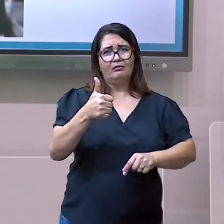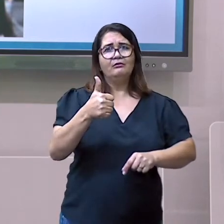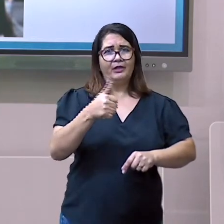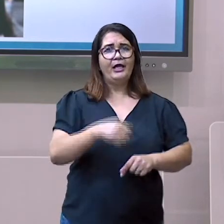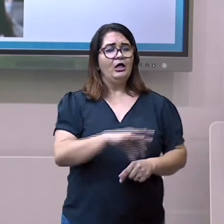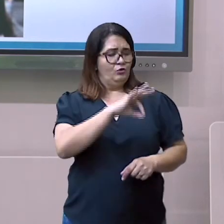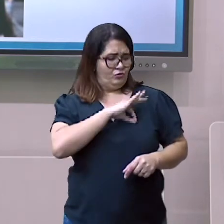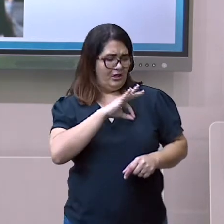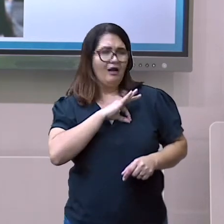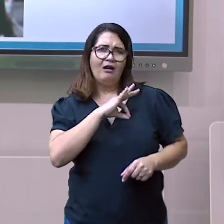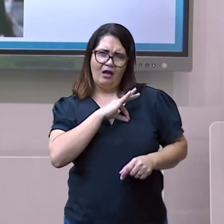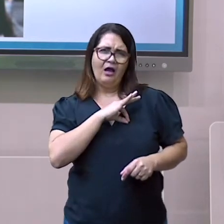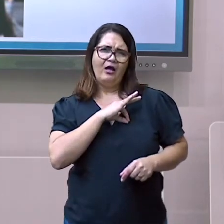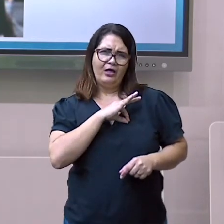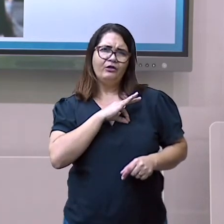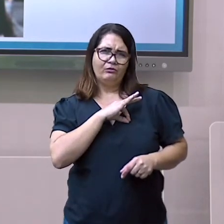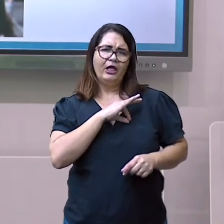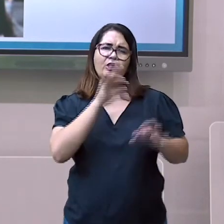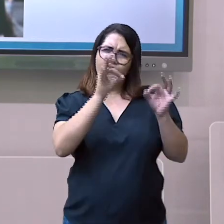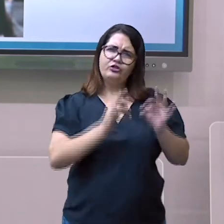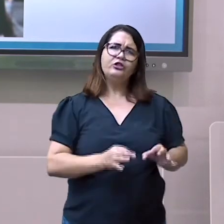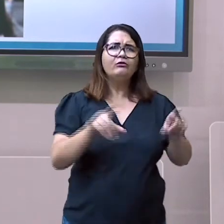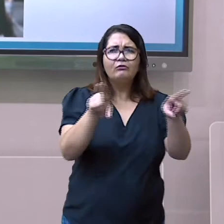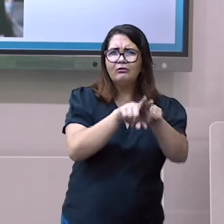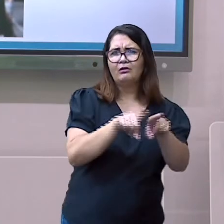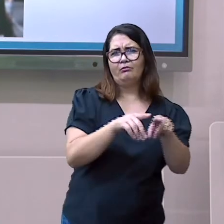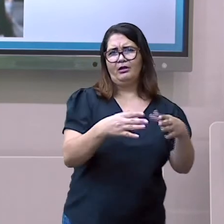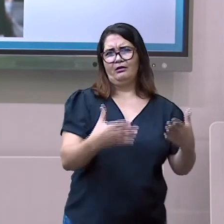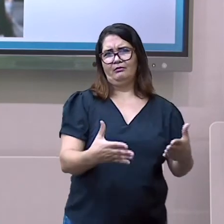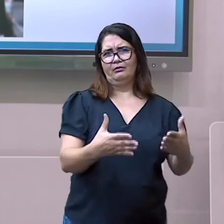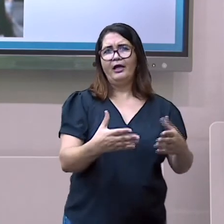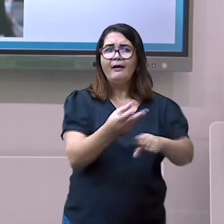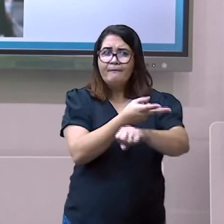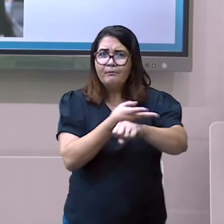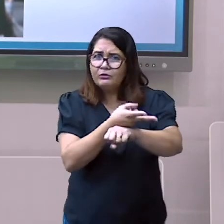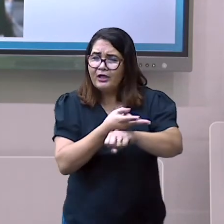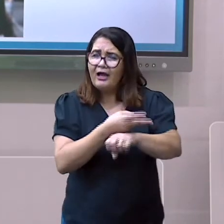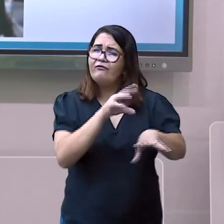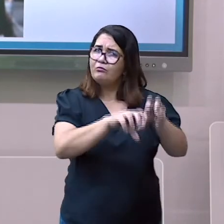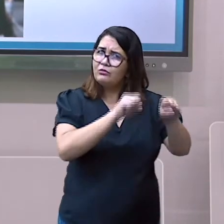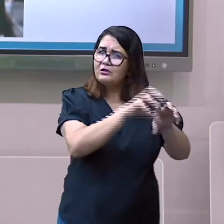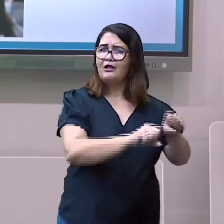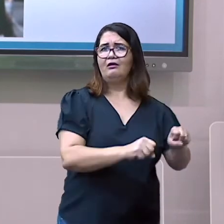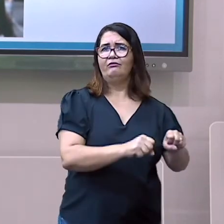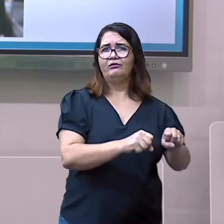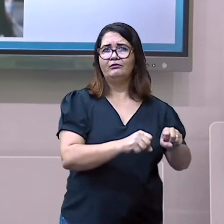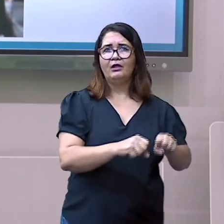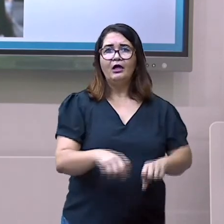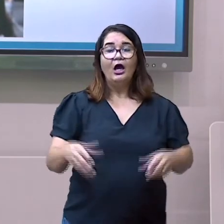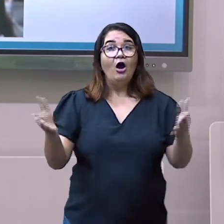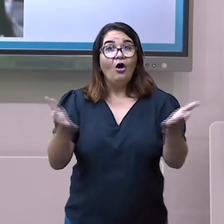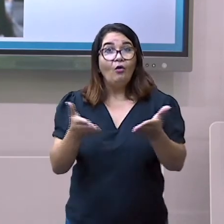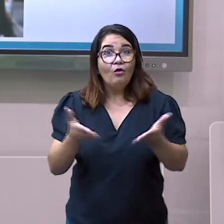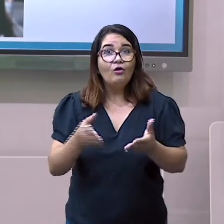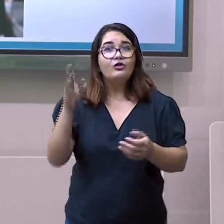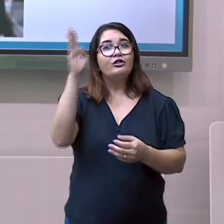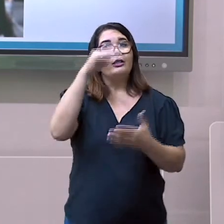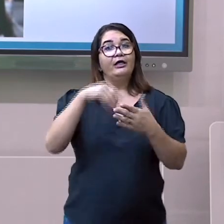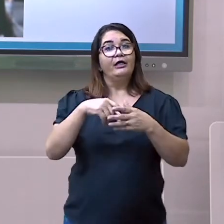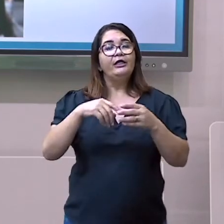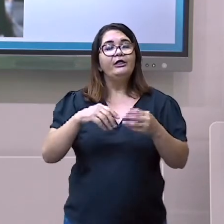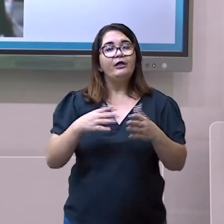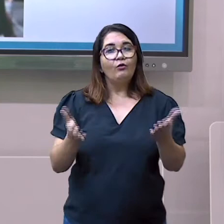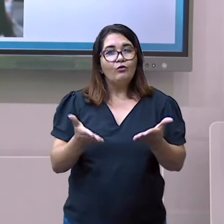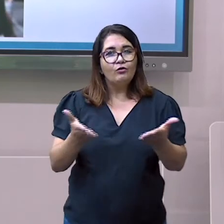realidade apenas brasileira. Grande parte da população mundial vive hoje em áreas